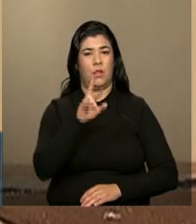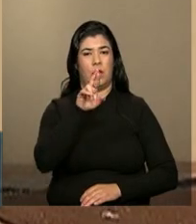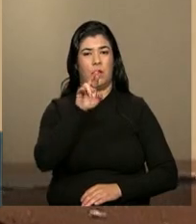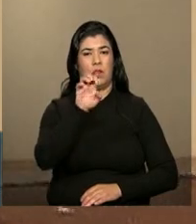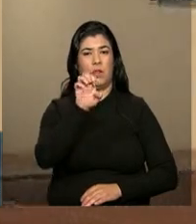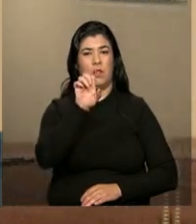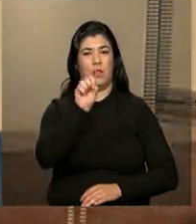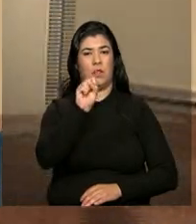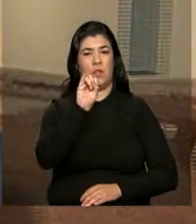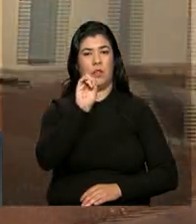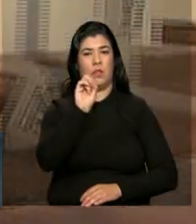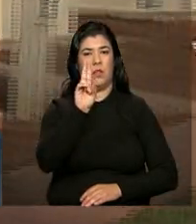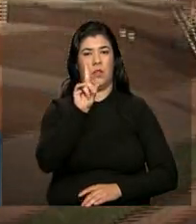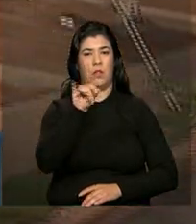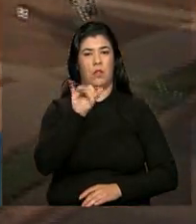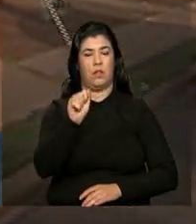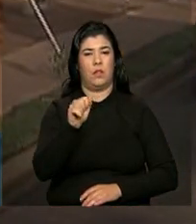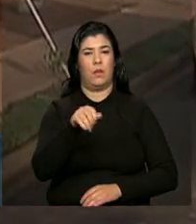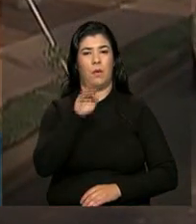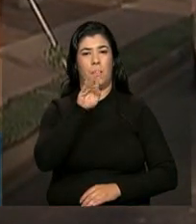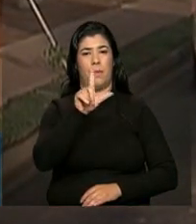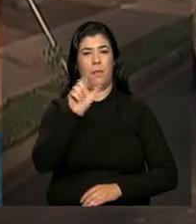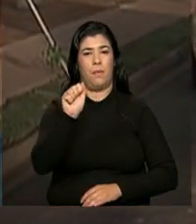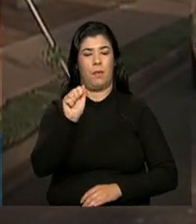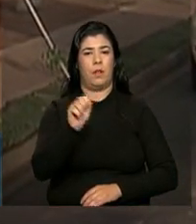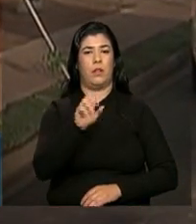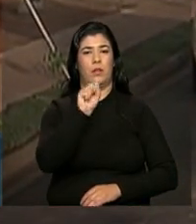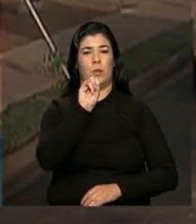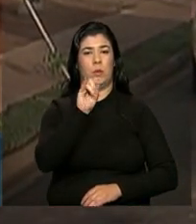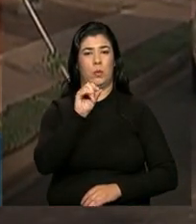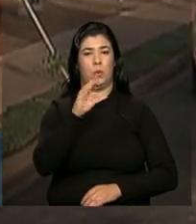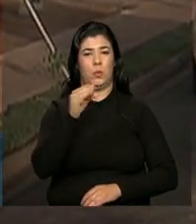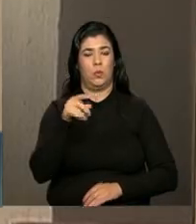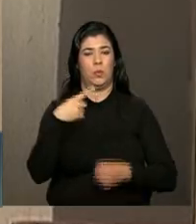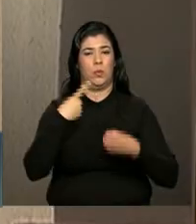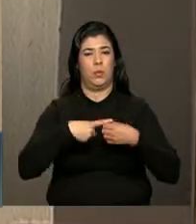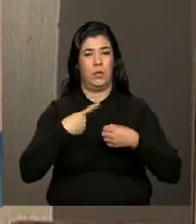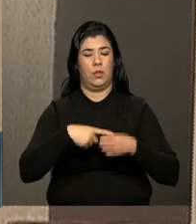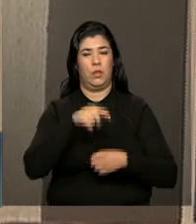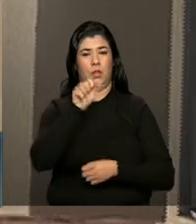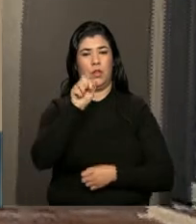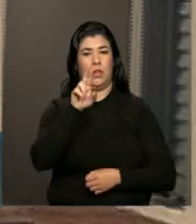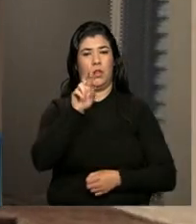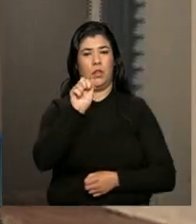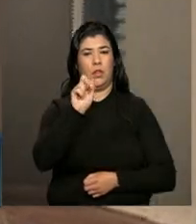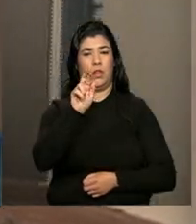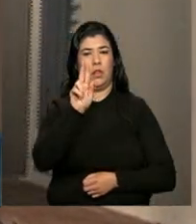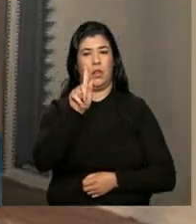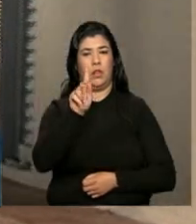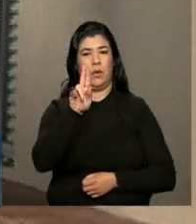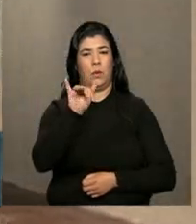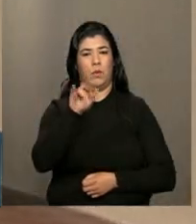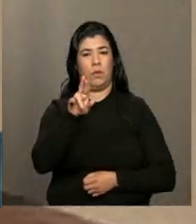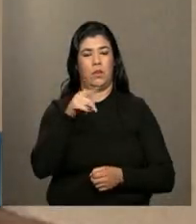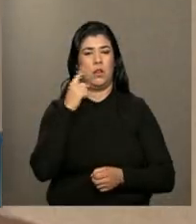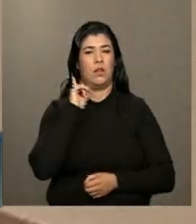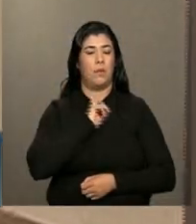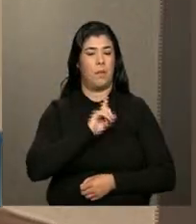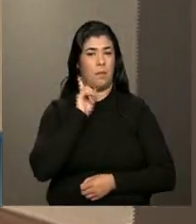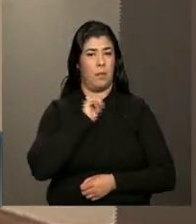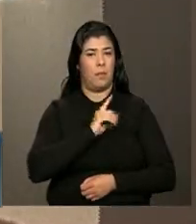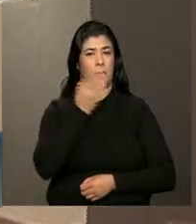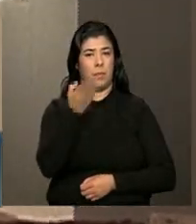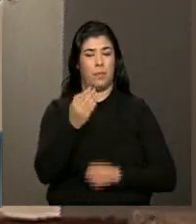Suíça 2, lá em Araguari, Minas Gerais. Portanto, você vê nas imagens, as casas